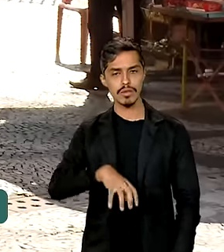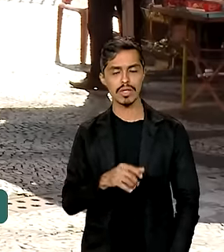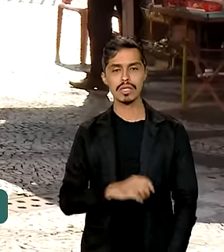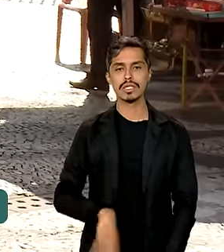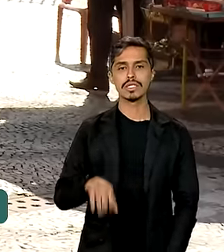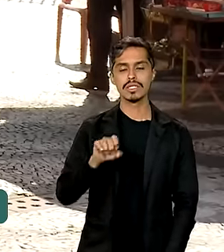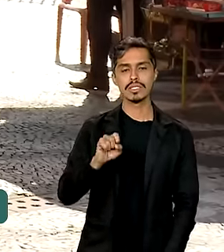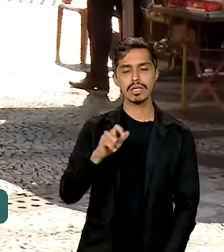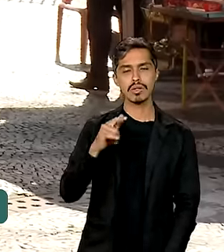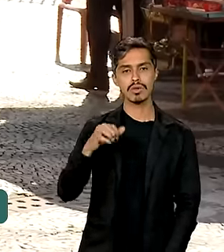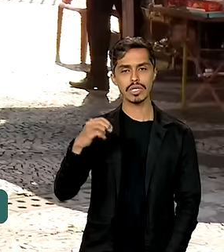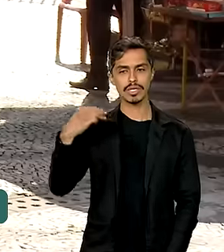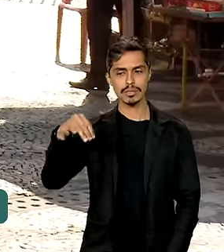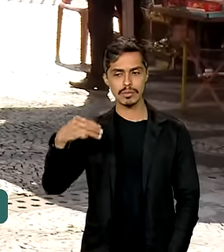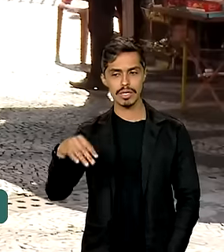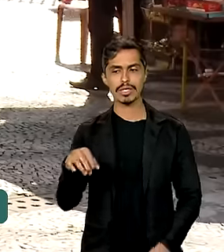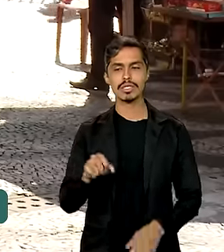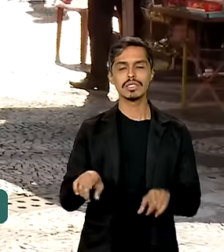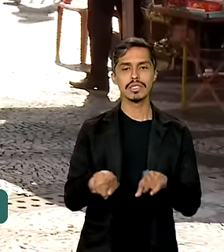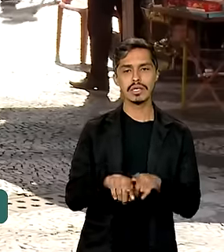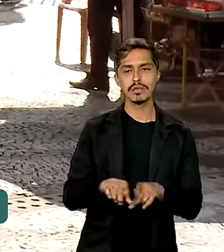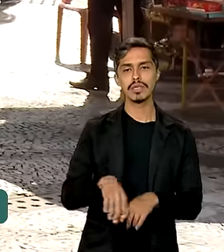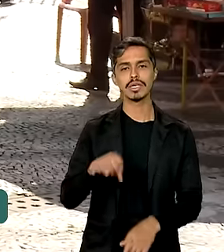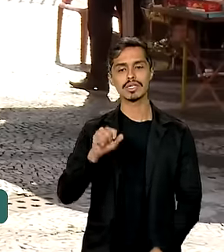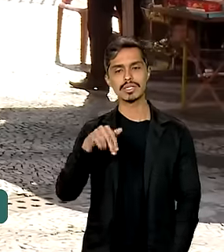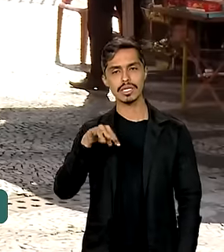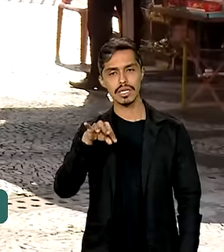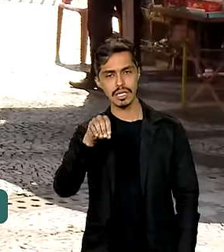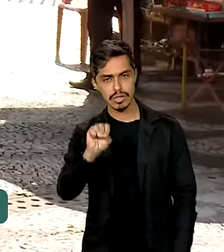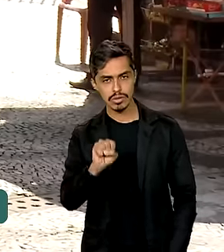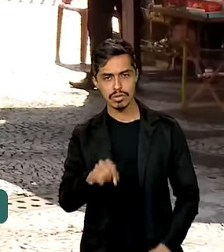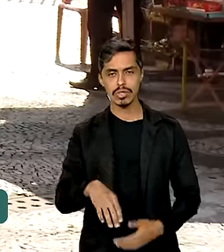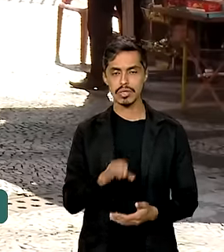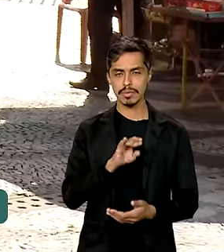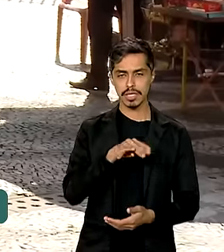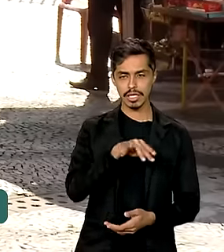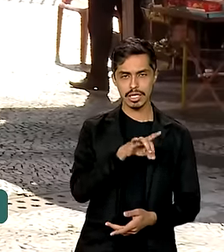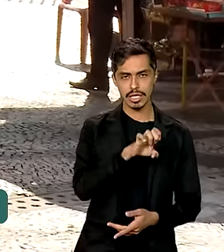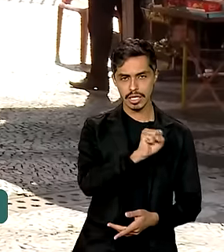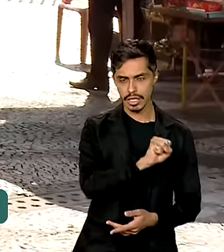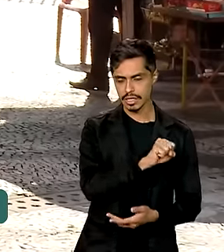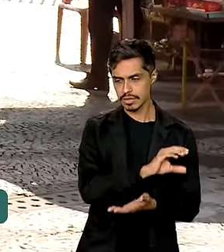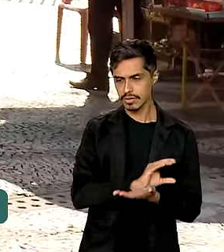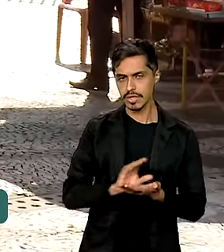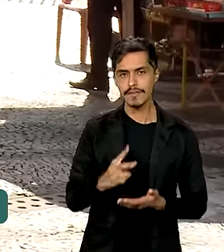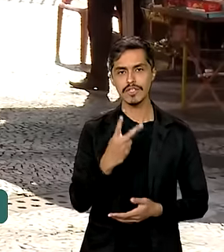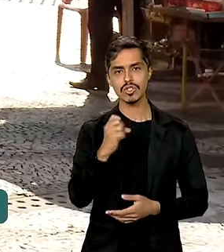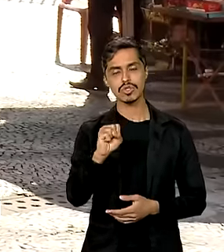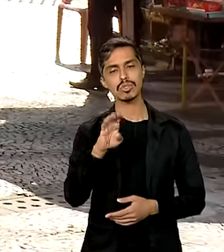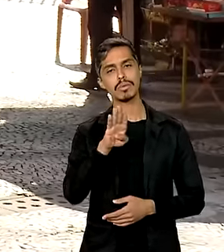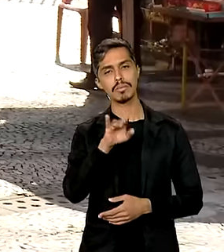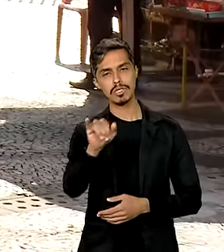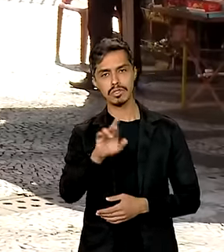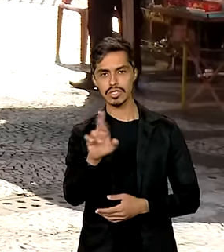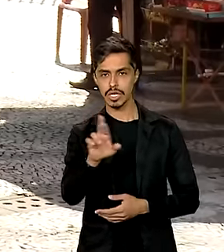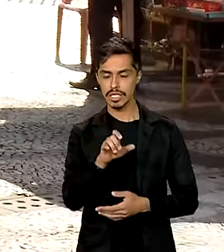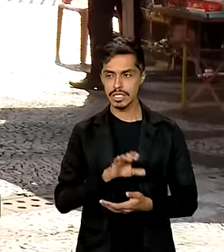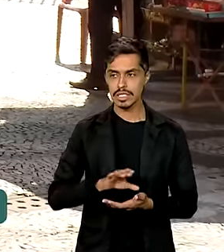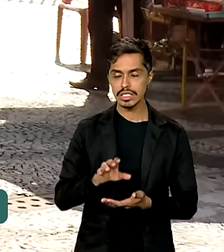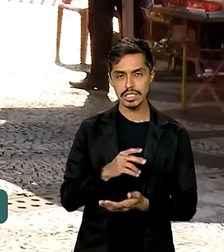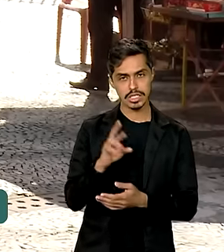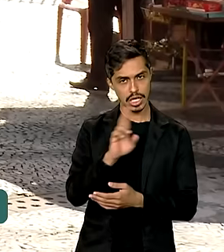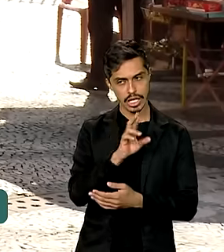São Luís, Campinas e Santos. O BNDES vai investir cerca de 28 milhões de reais nesse